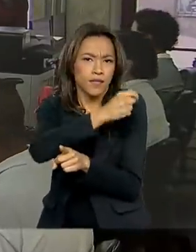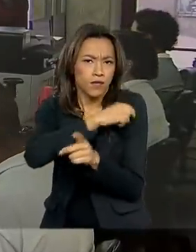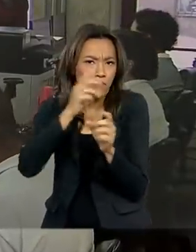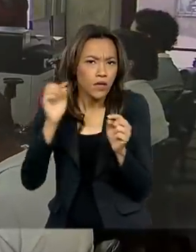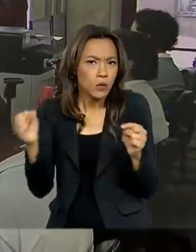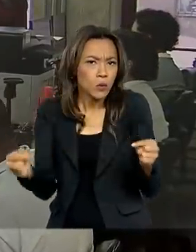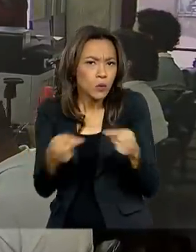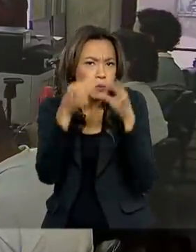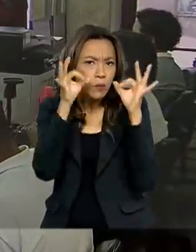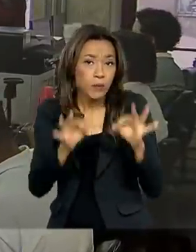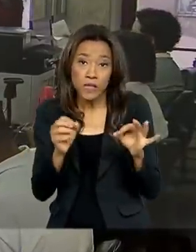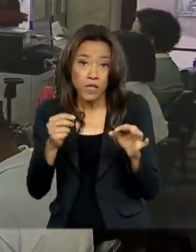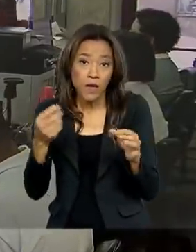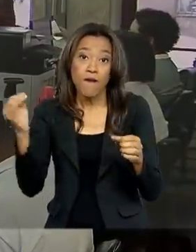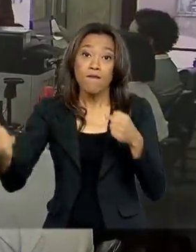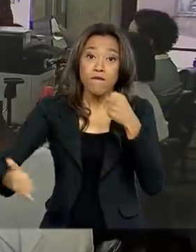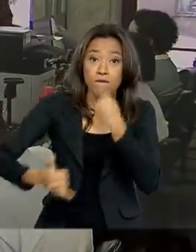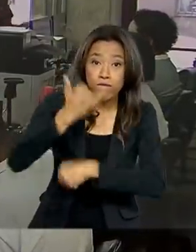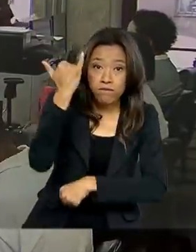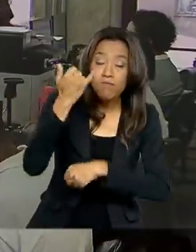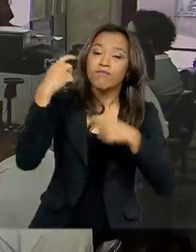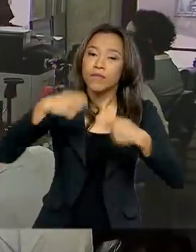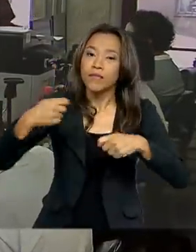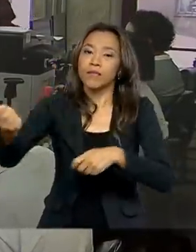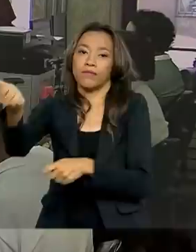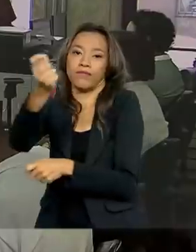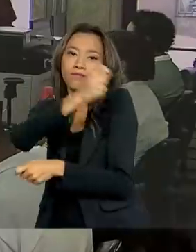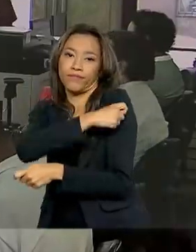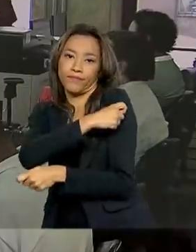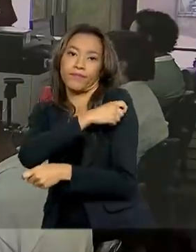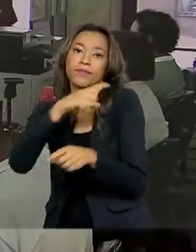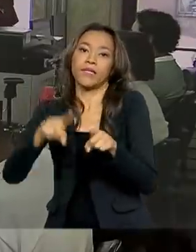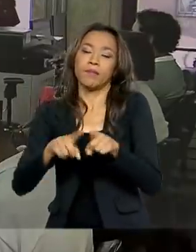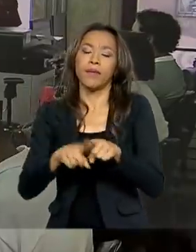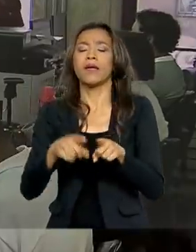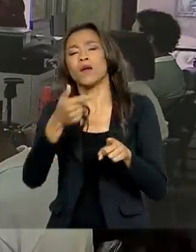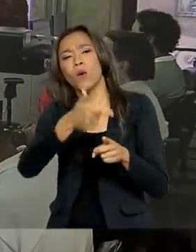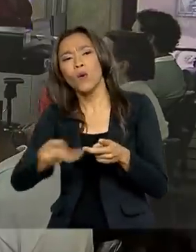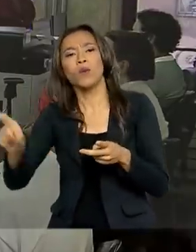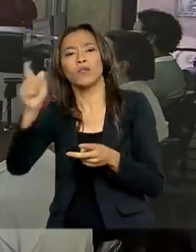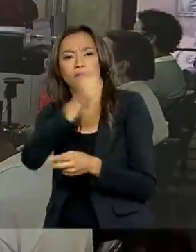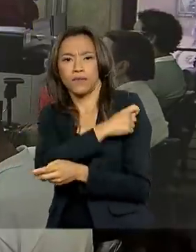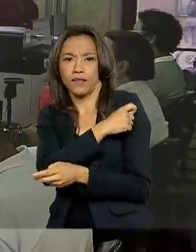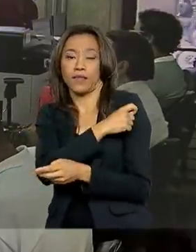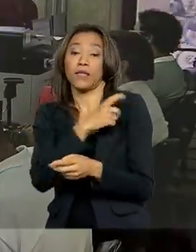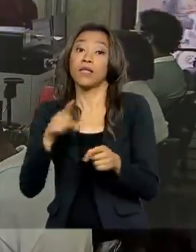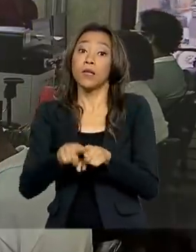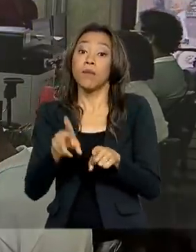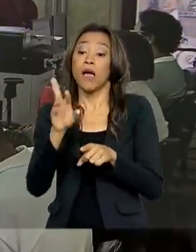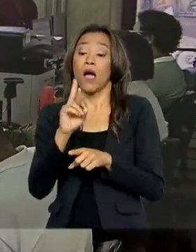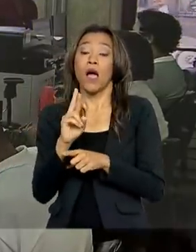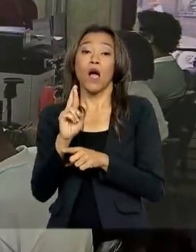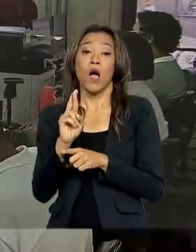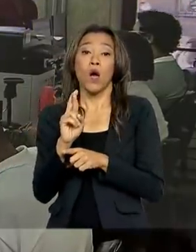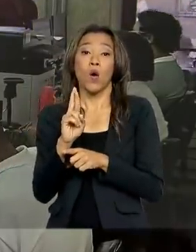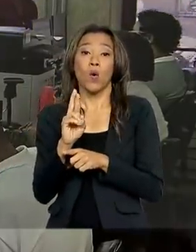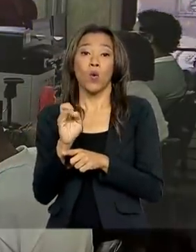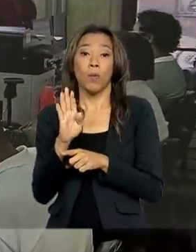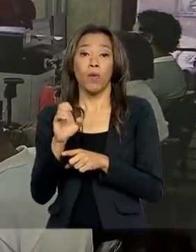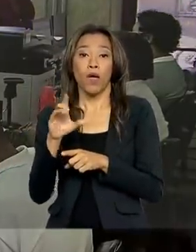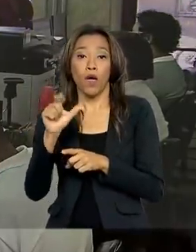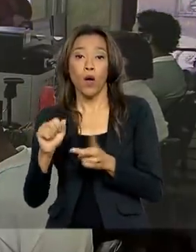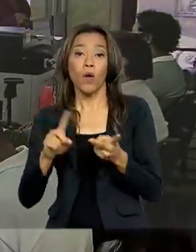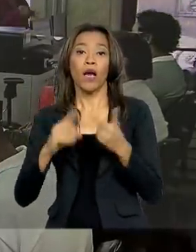caso, tomar a vacina tríplice viral, que além do sarampo, protege também contra a rubeula e a